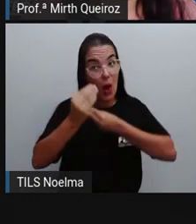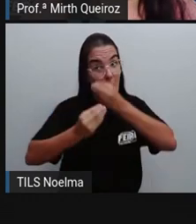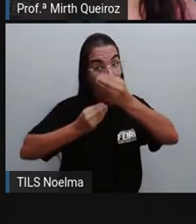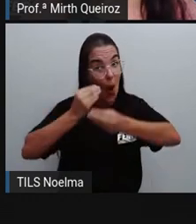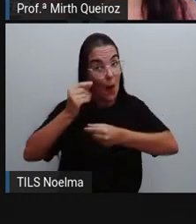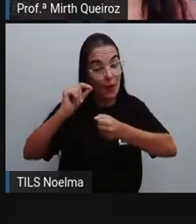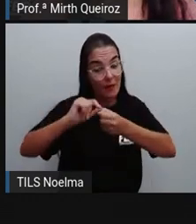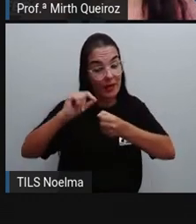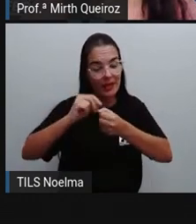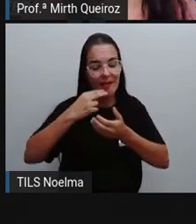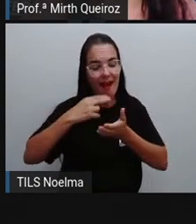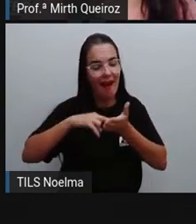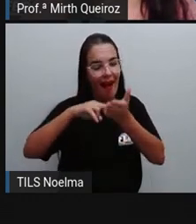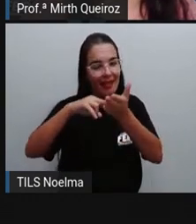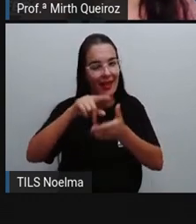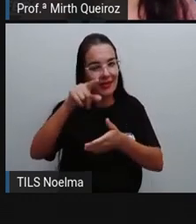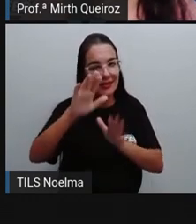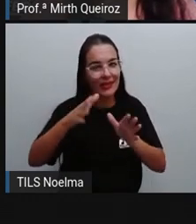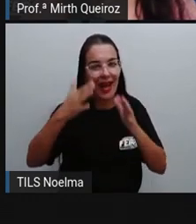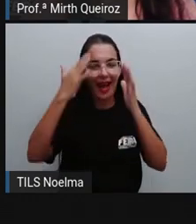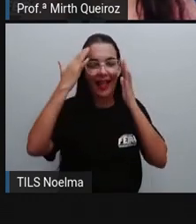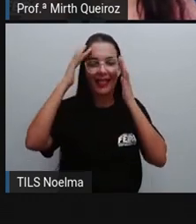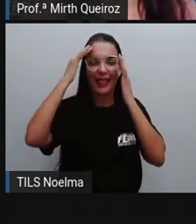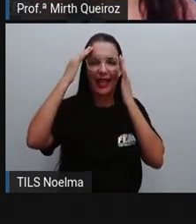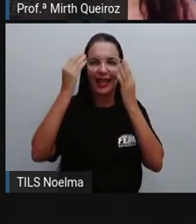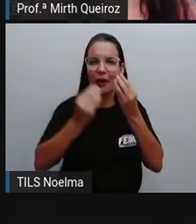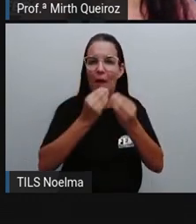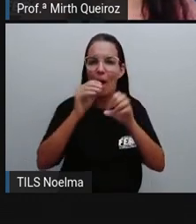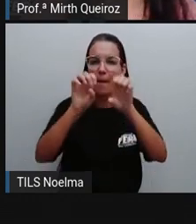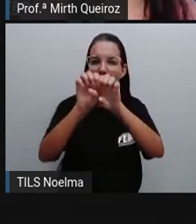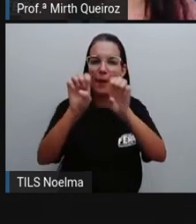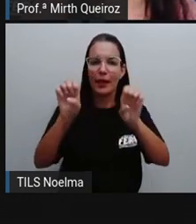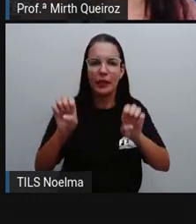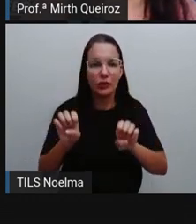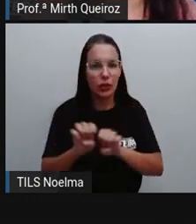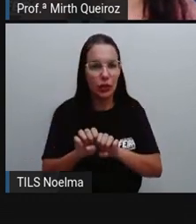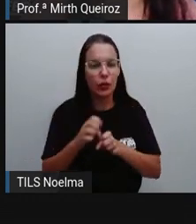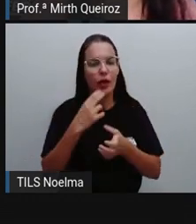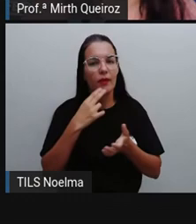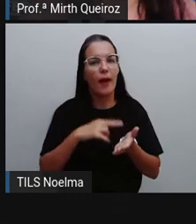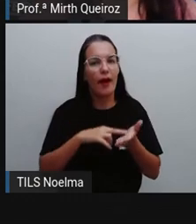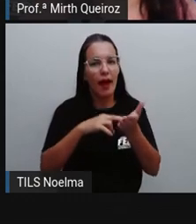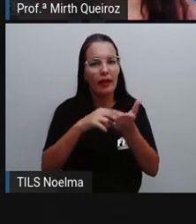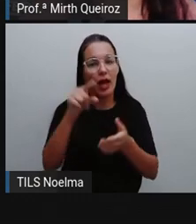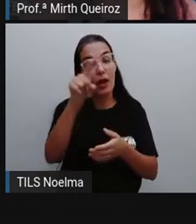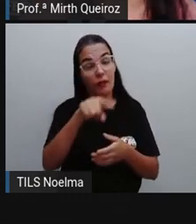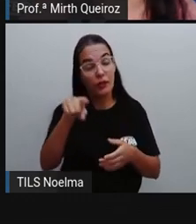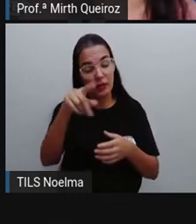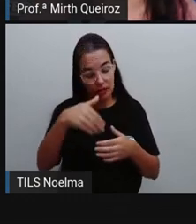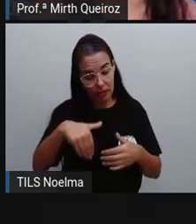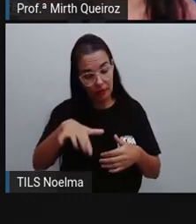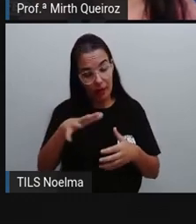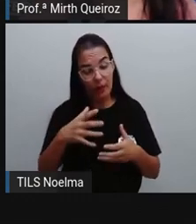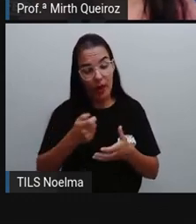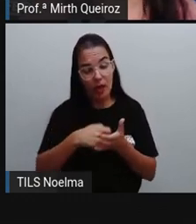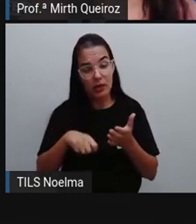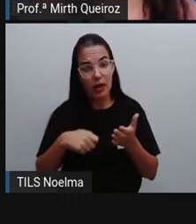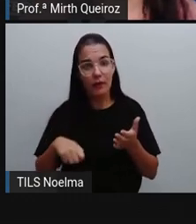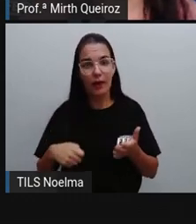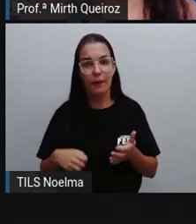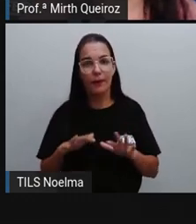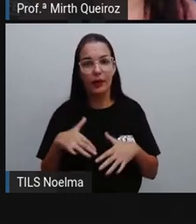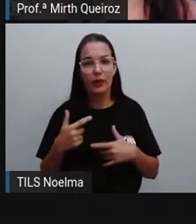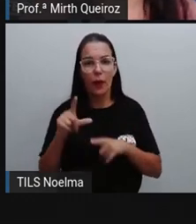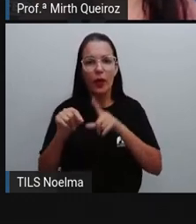uma carta, vocês já entenderam a estrutura de uma carta, vocês vão escrever uma carta. Então,